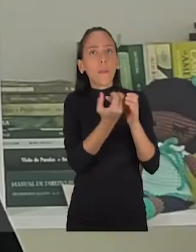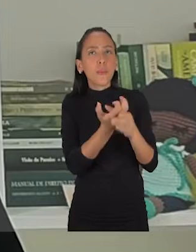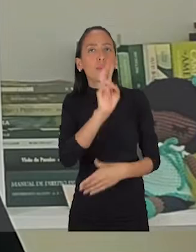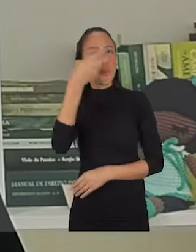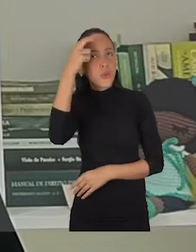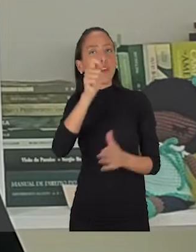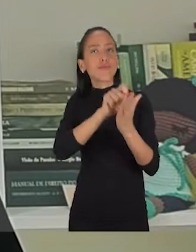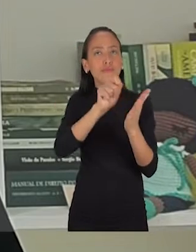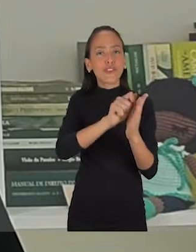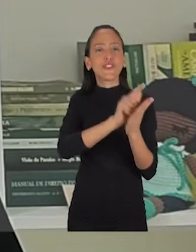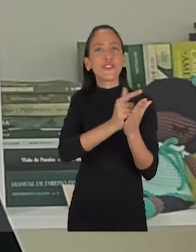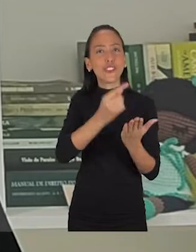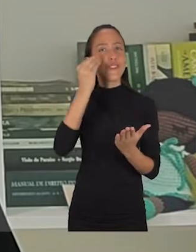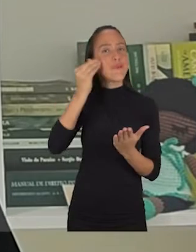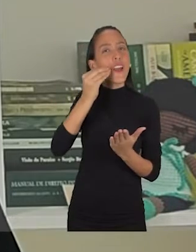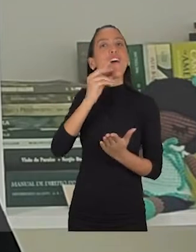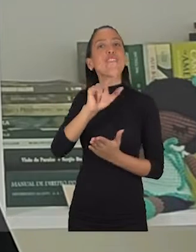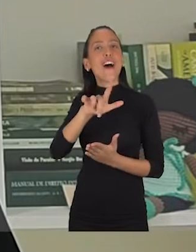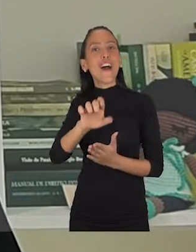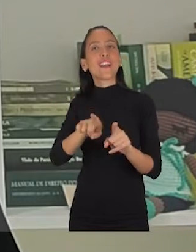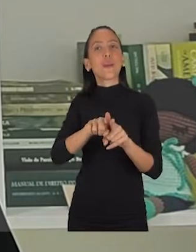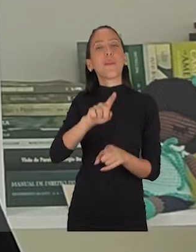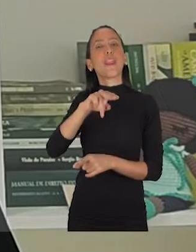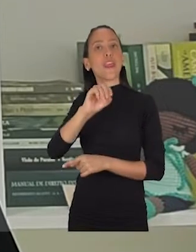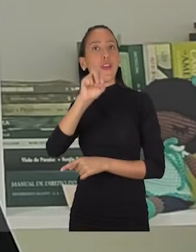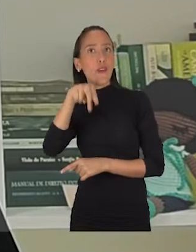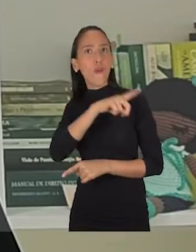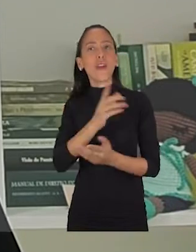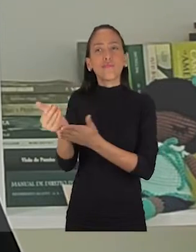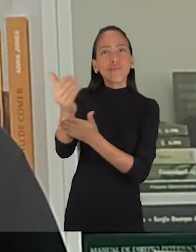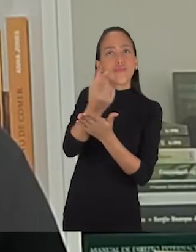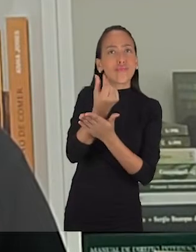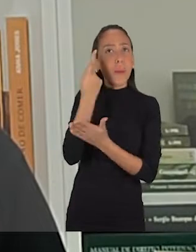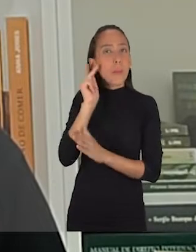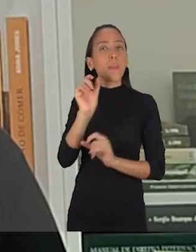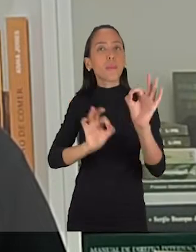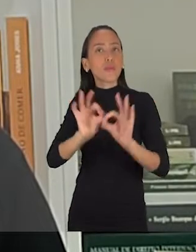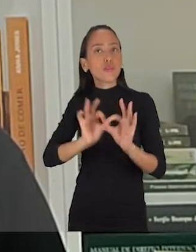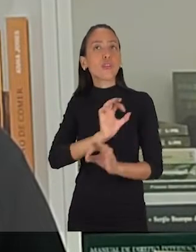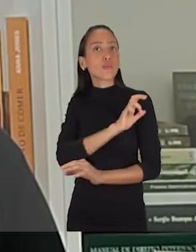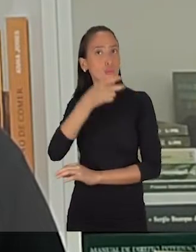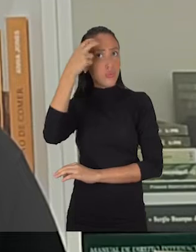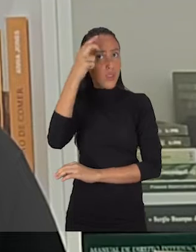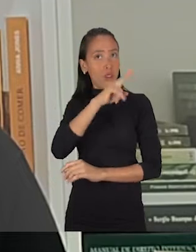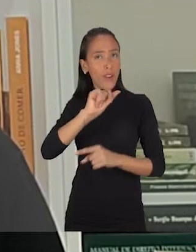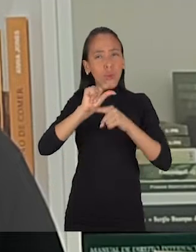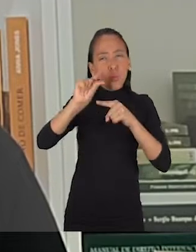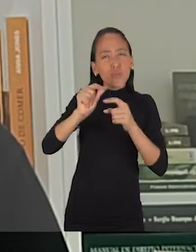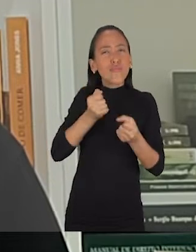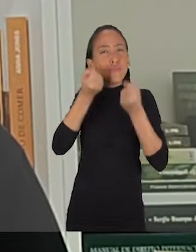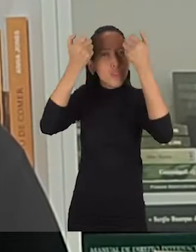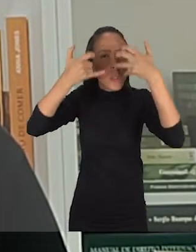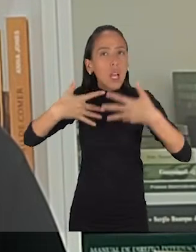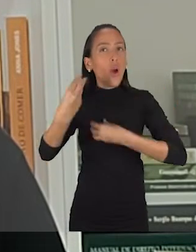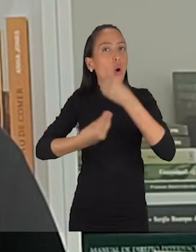escreveu para o Vale, para o portal Meon, foi também captador de recursos para projetos culturais. E nesse minicurso, ele vai te dar um panorama de